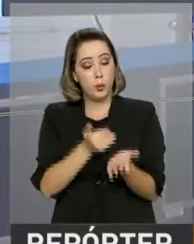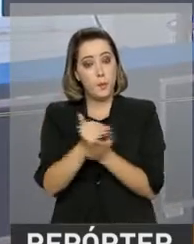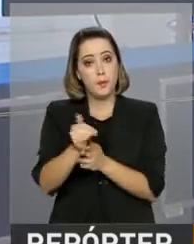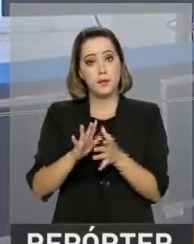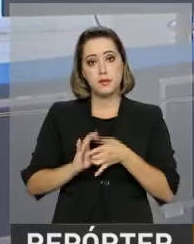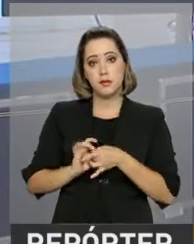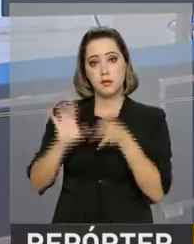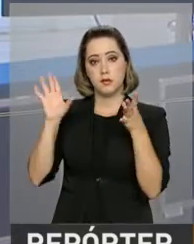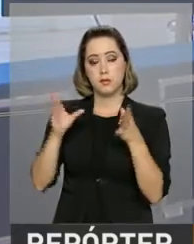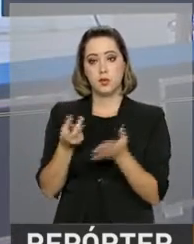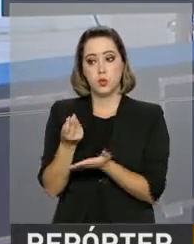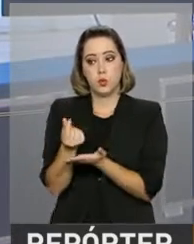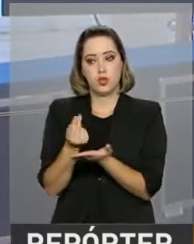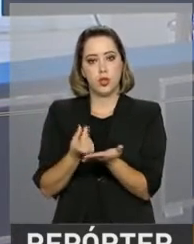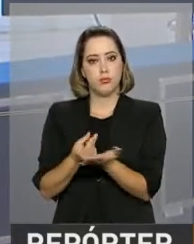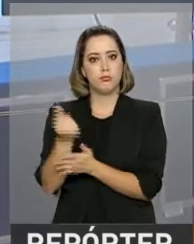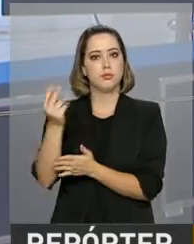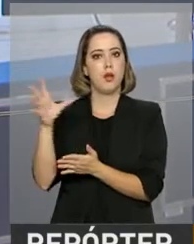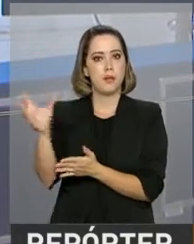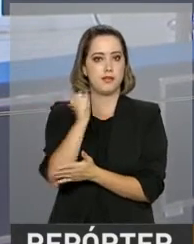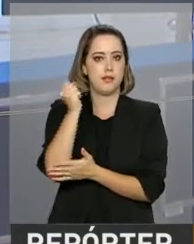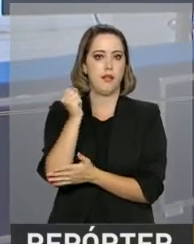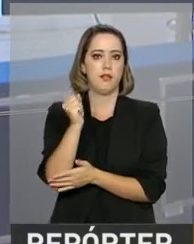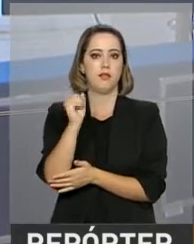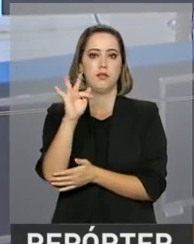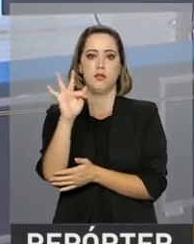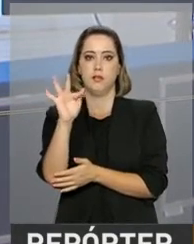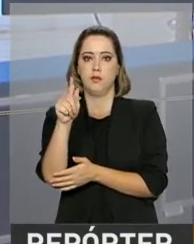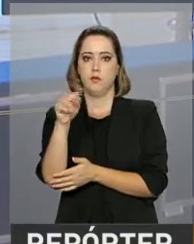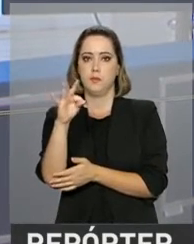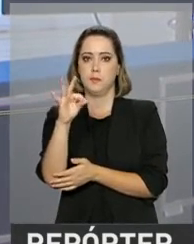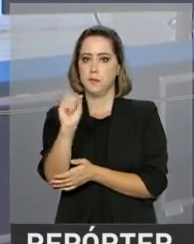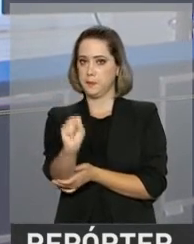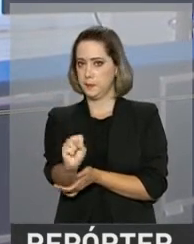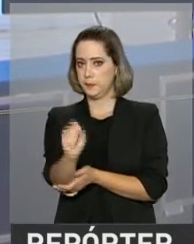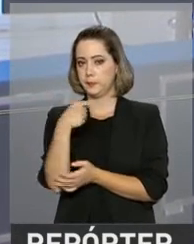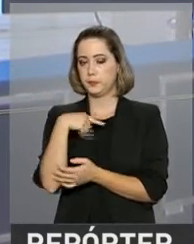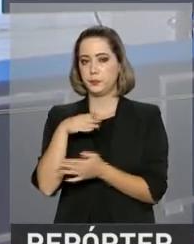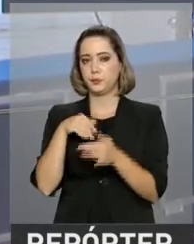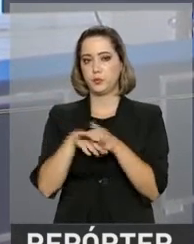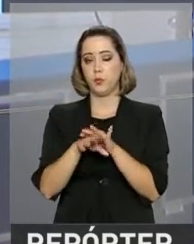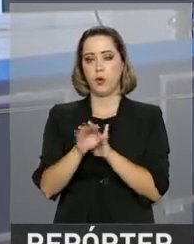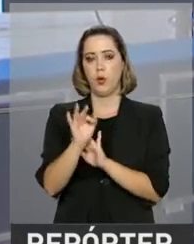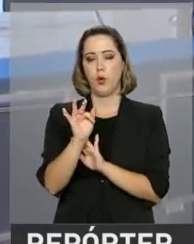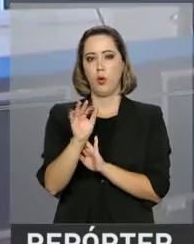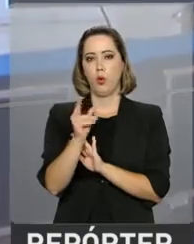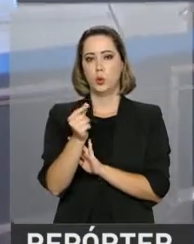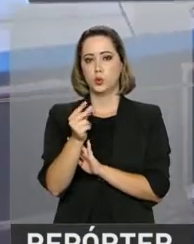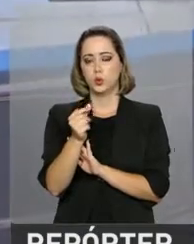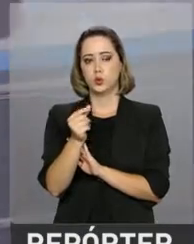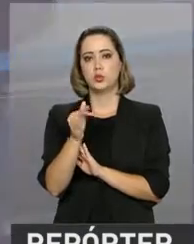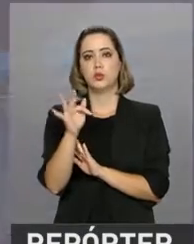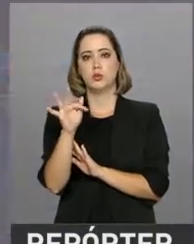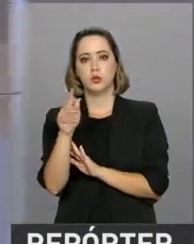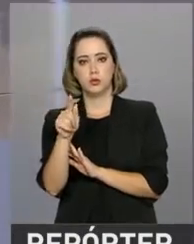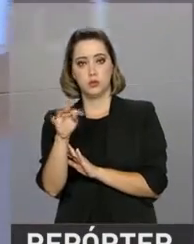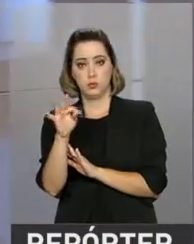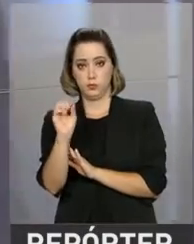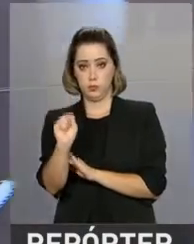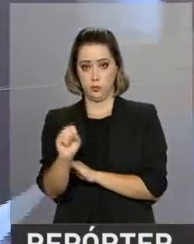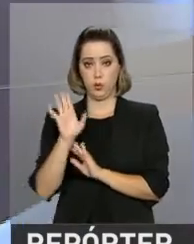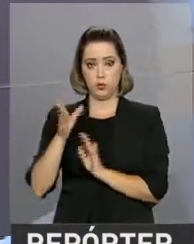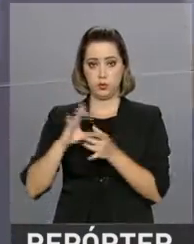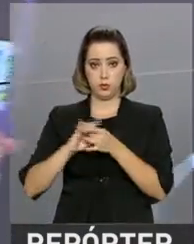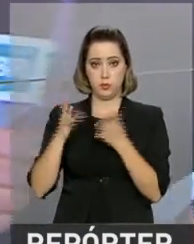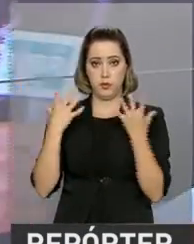amanhã, começa a liberação das contas inativas do FGTS, o Fundo de Garantia do Tempo de Serviço. Nós vamos então ao vivo ao Palácio